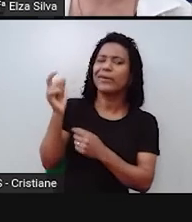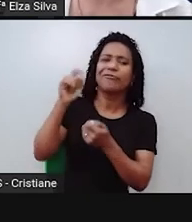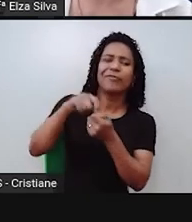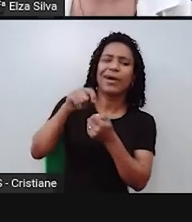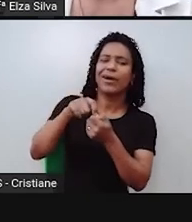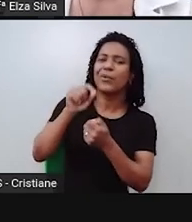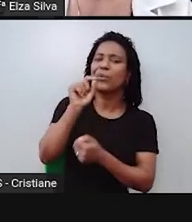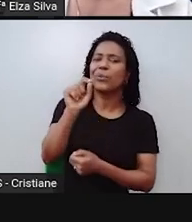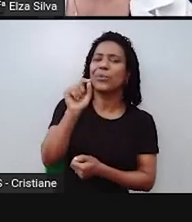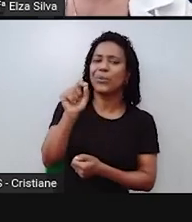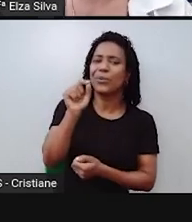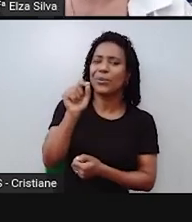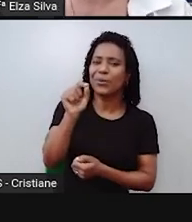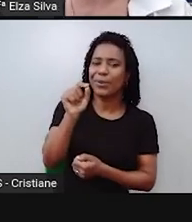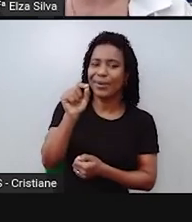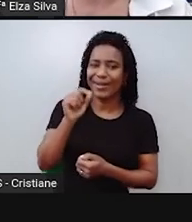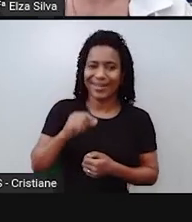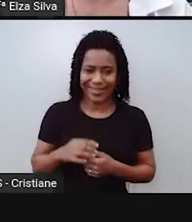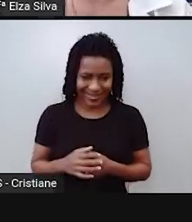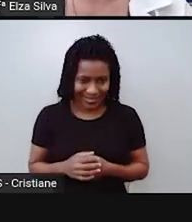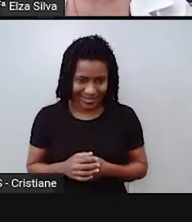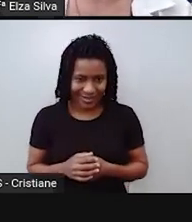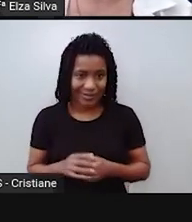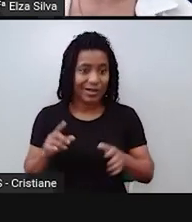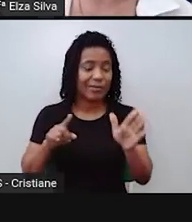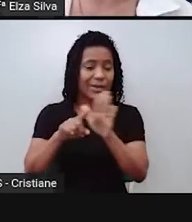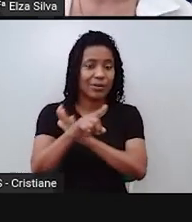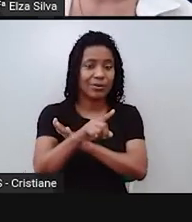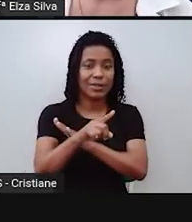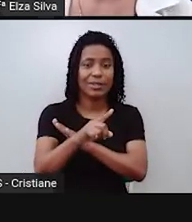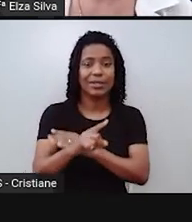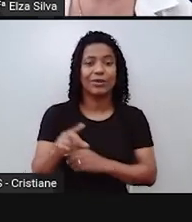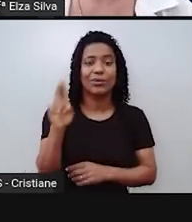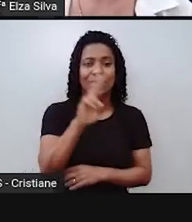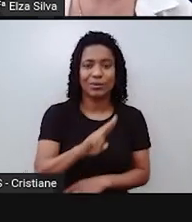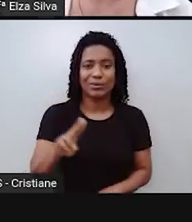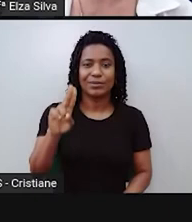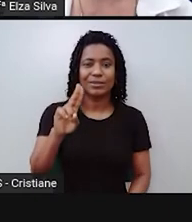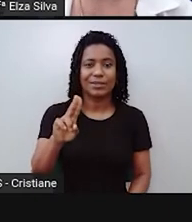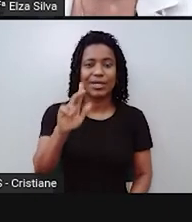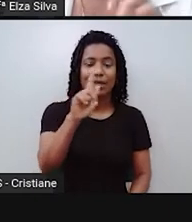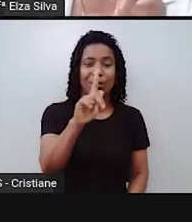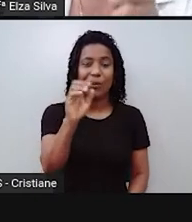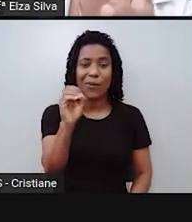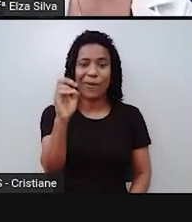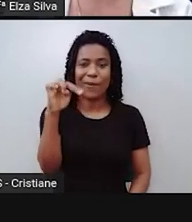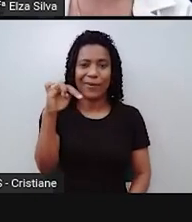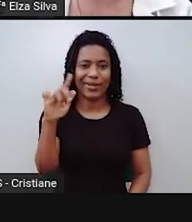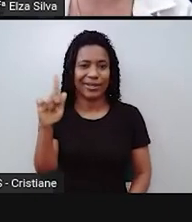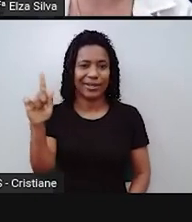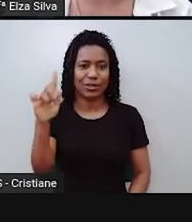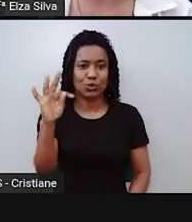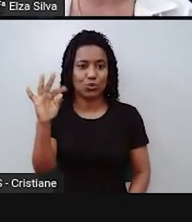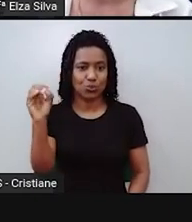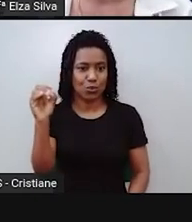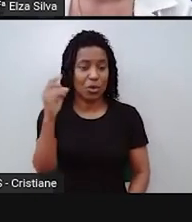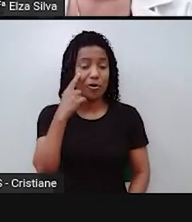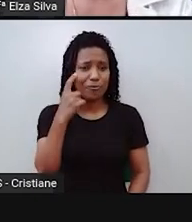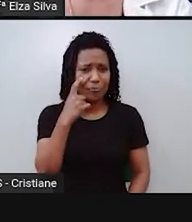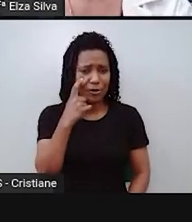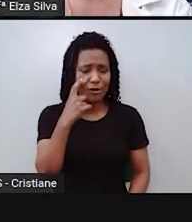utilizando este tempo verbal, o going to, vejam que o verbo to be, a gente inverte a posição.